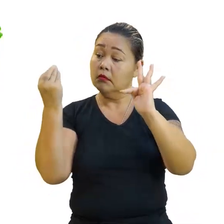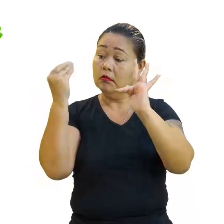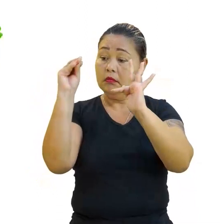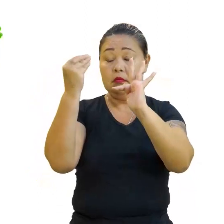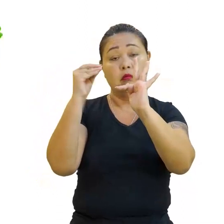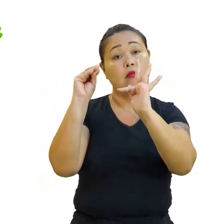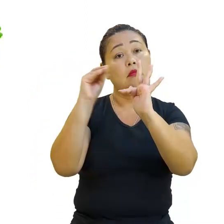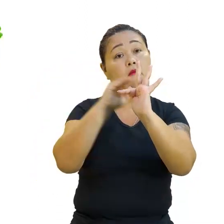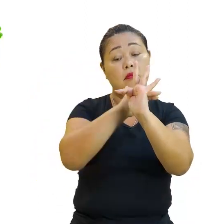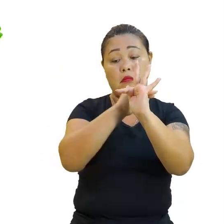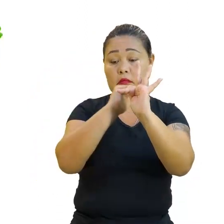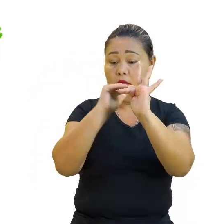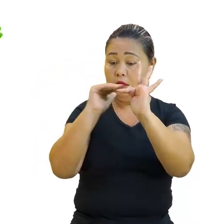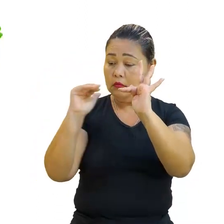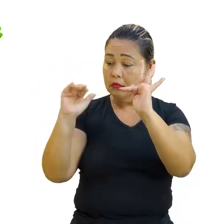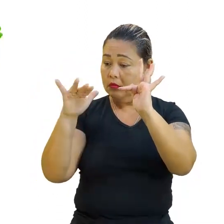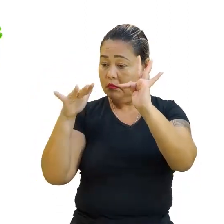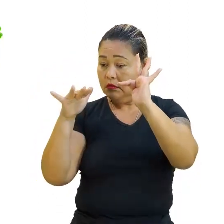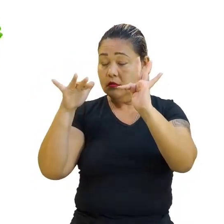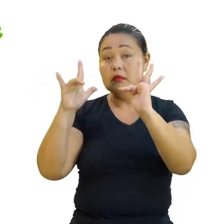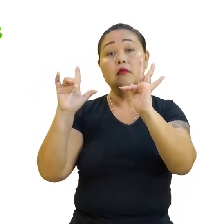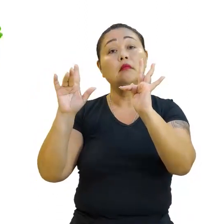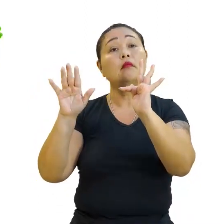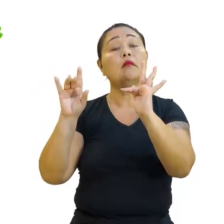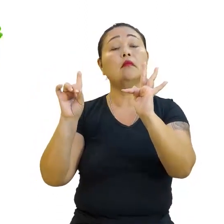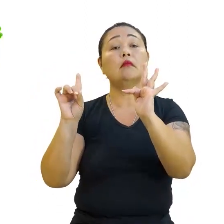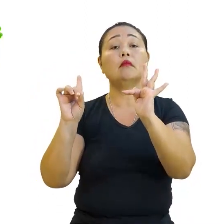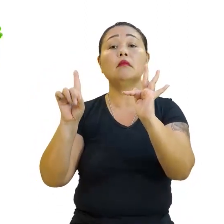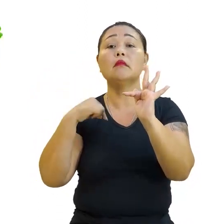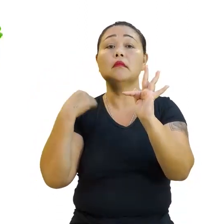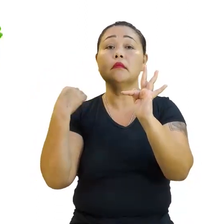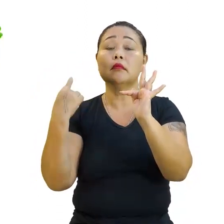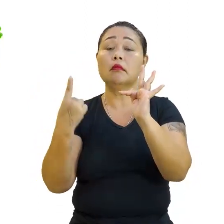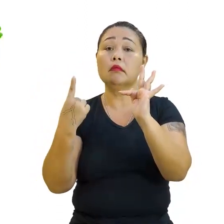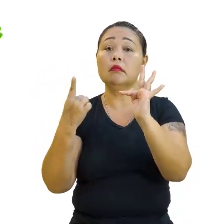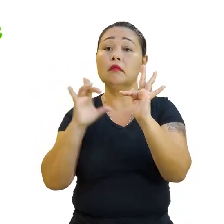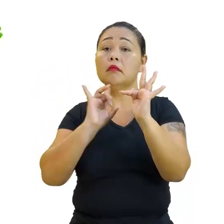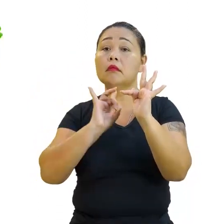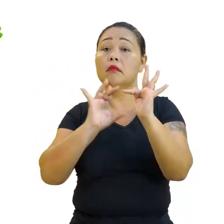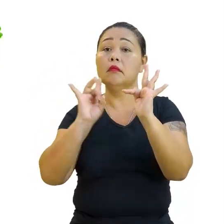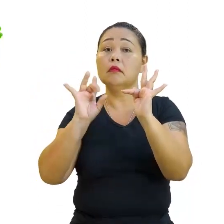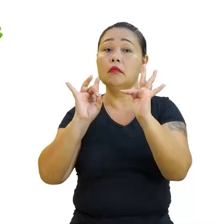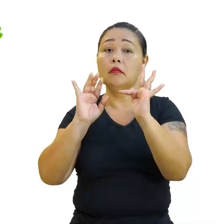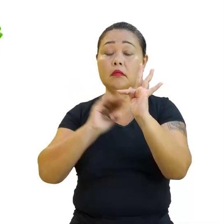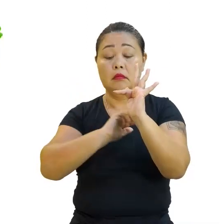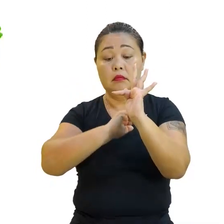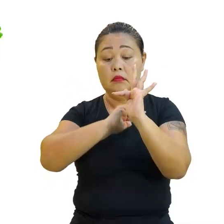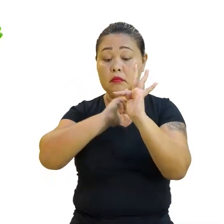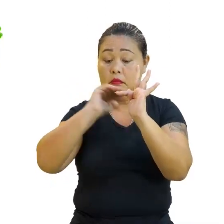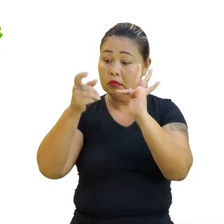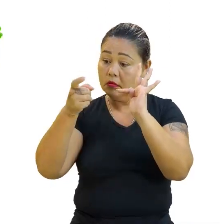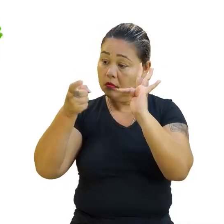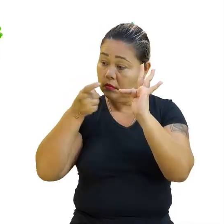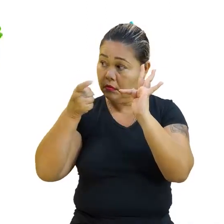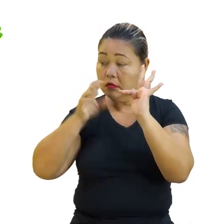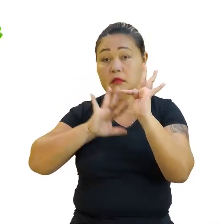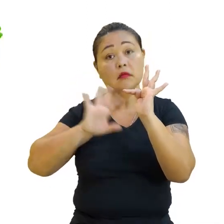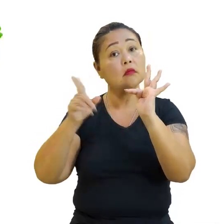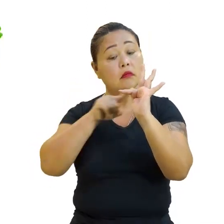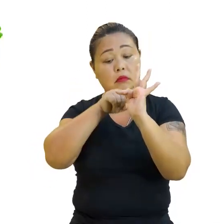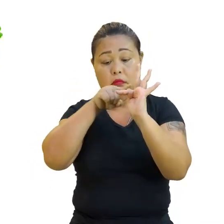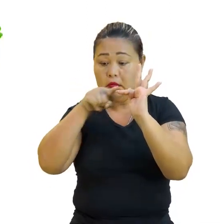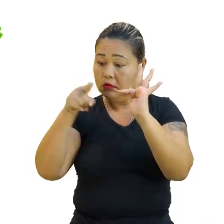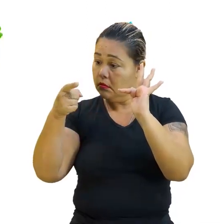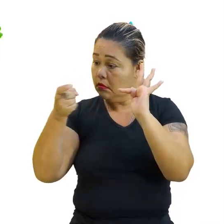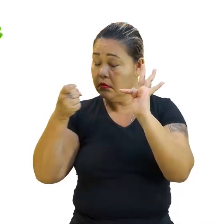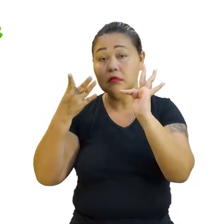por exemplo. Aí, nesse esboço, nós vamos fazer o quê? Nós vamos marcar somente o eixo X. Só ele. Não precisa botar o